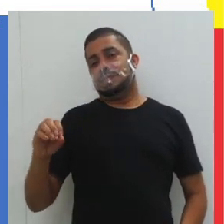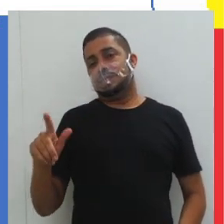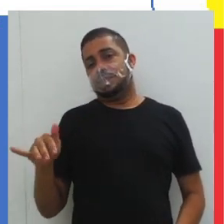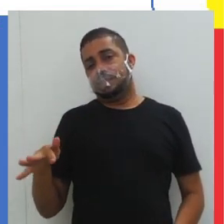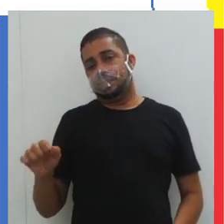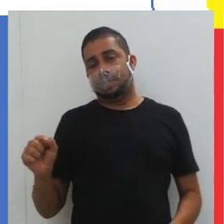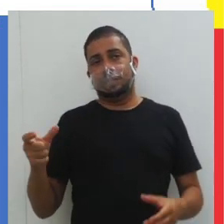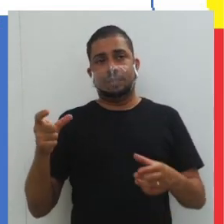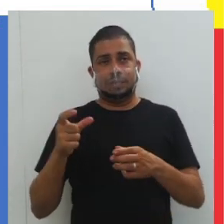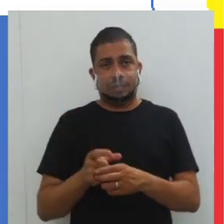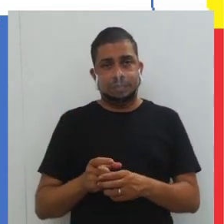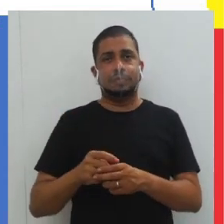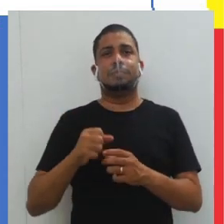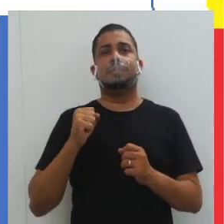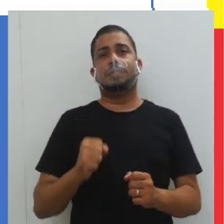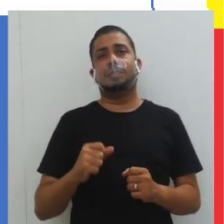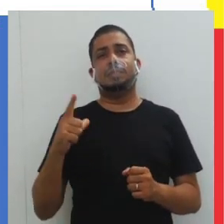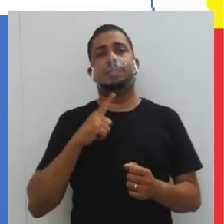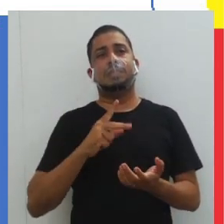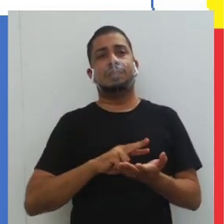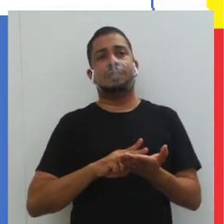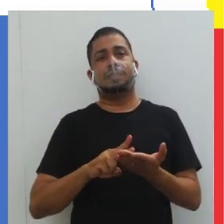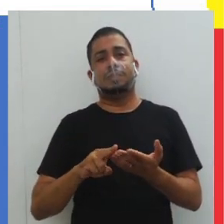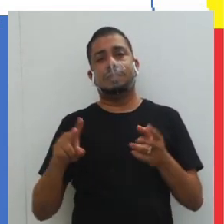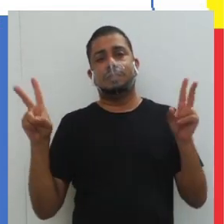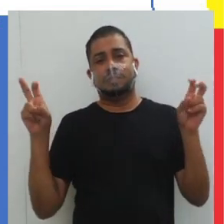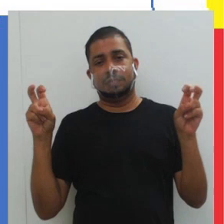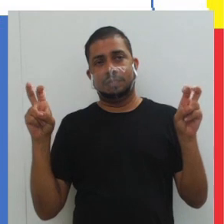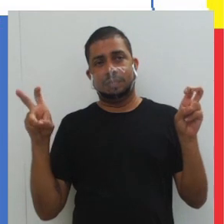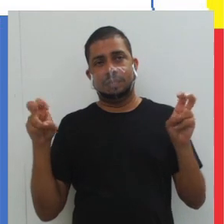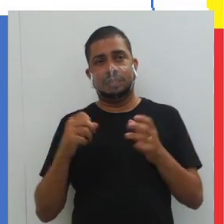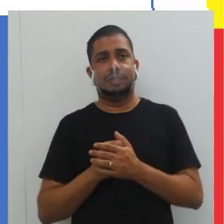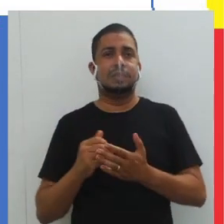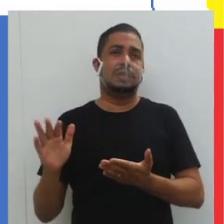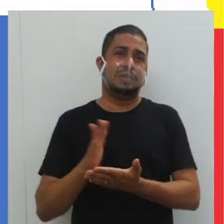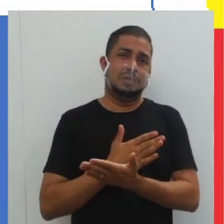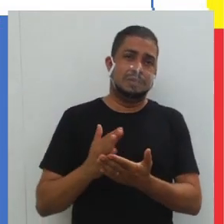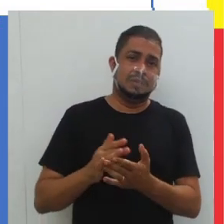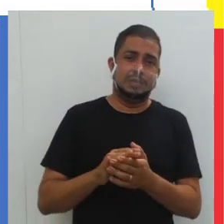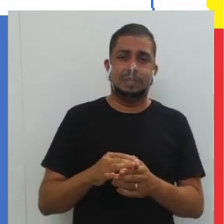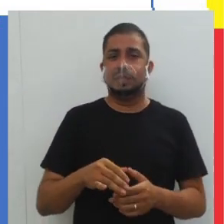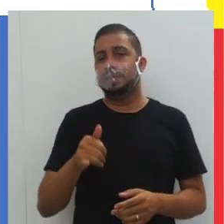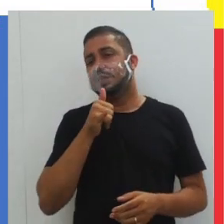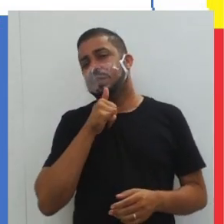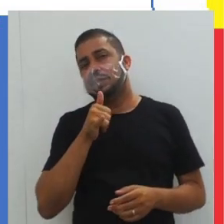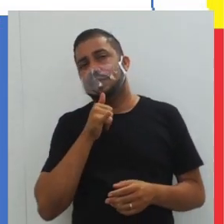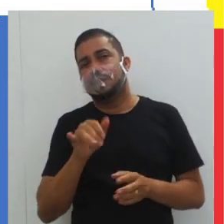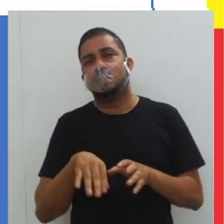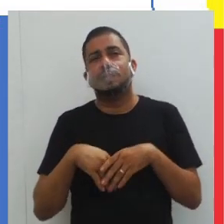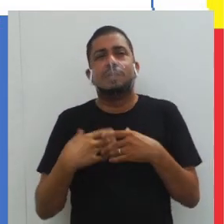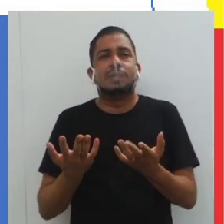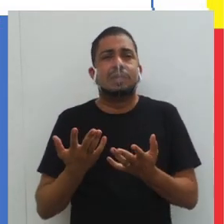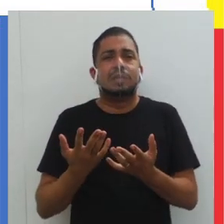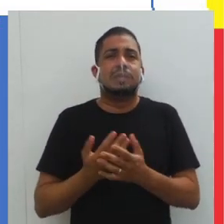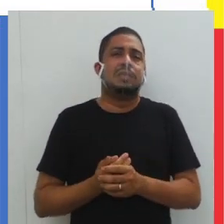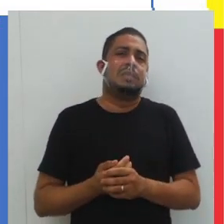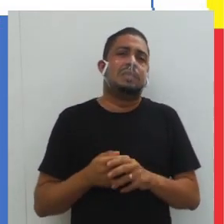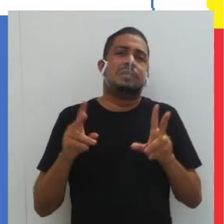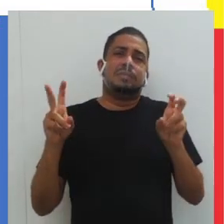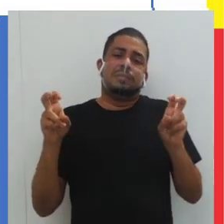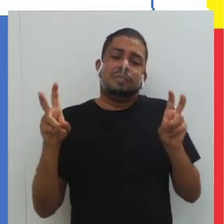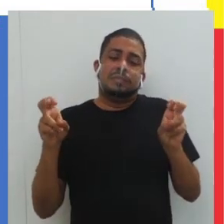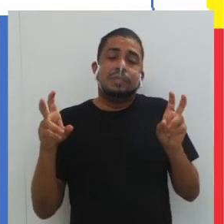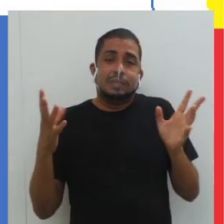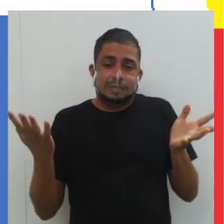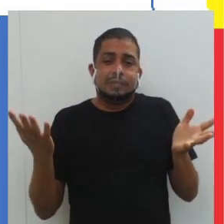podem ser discriminadas por diversos motivos. Alguns exemplos são quais são os motivos